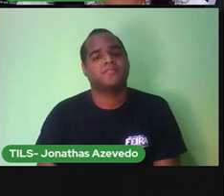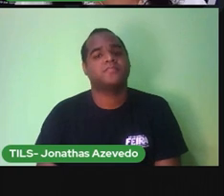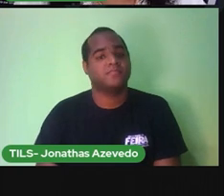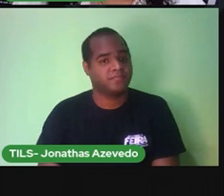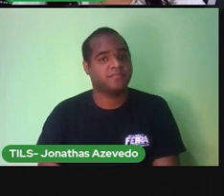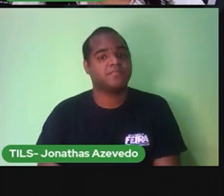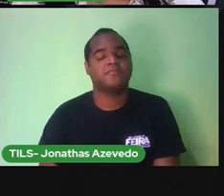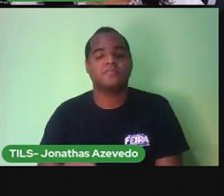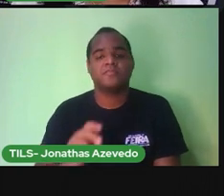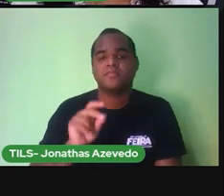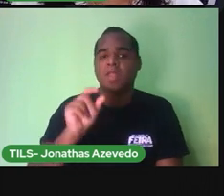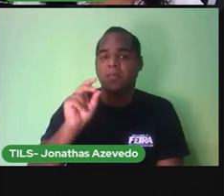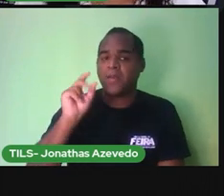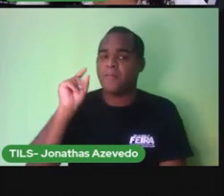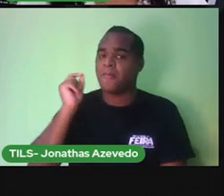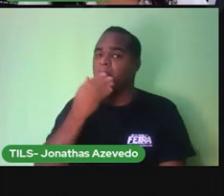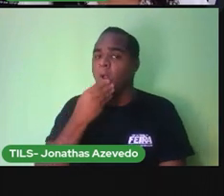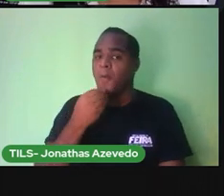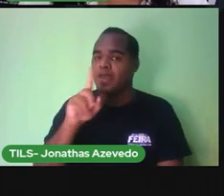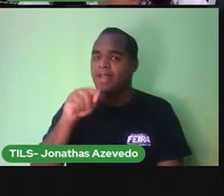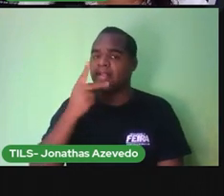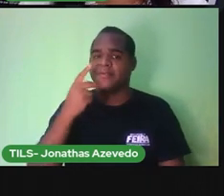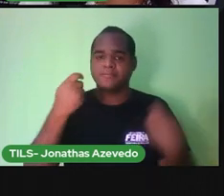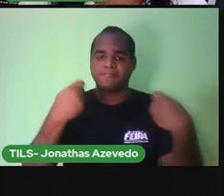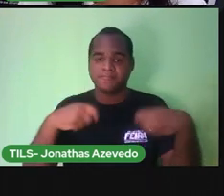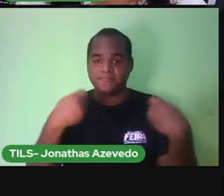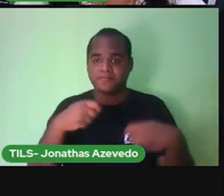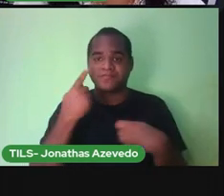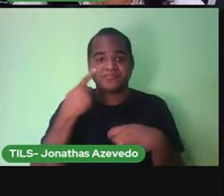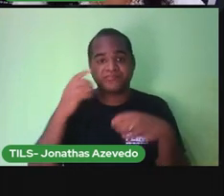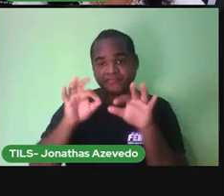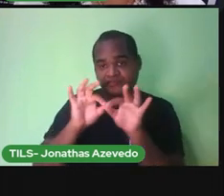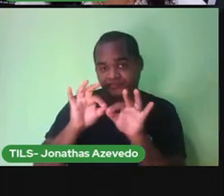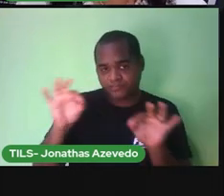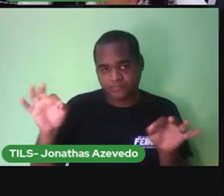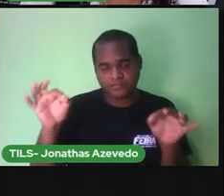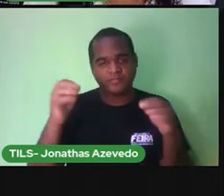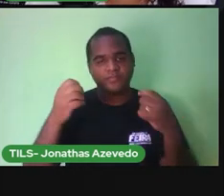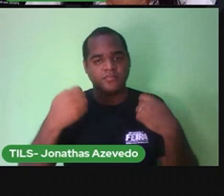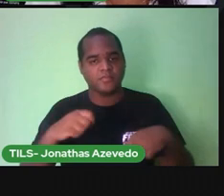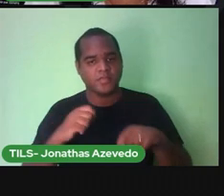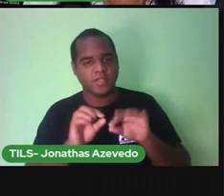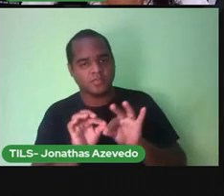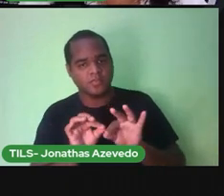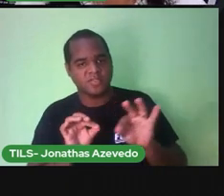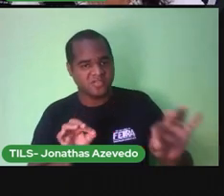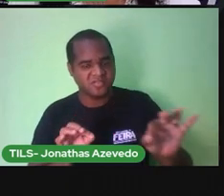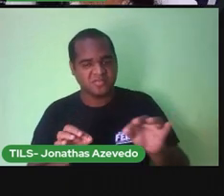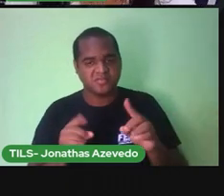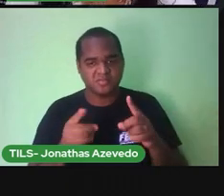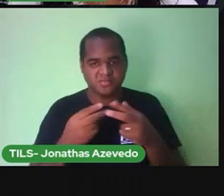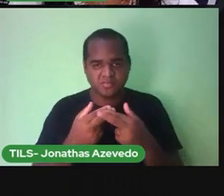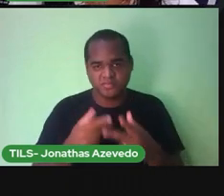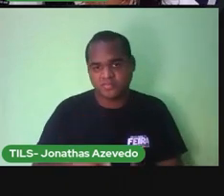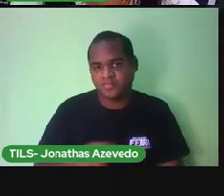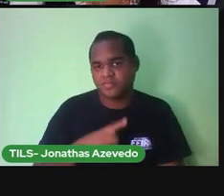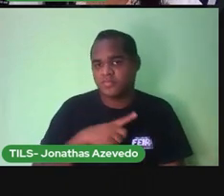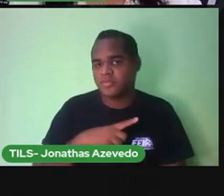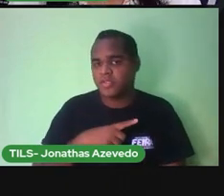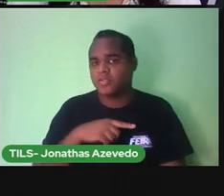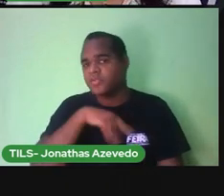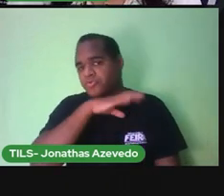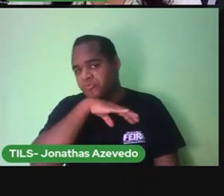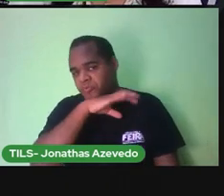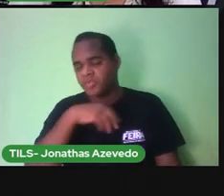antiguidade Os homens tinham a necessidade de medir O comprimento de objetos De animais